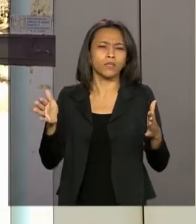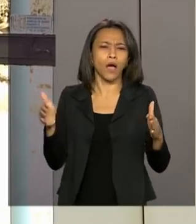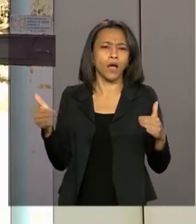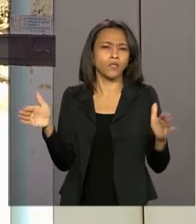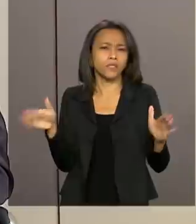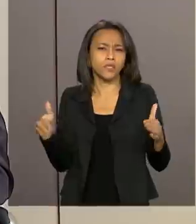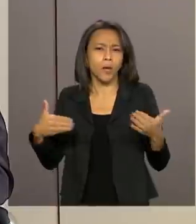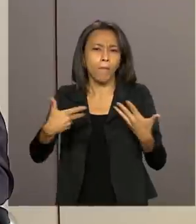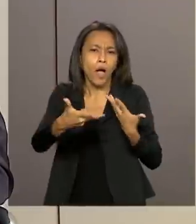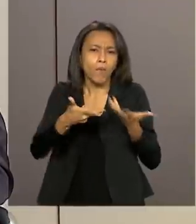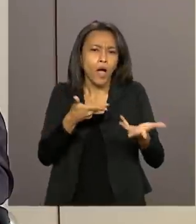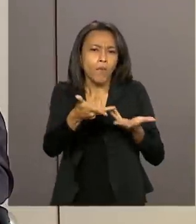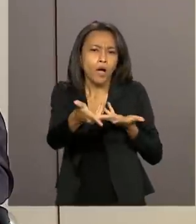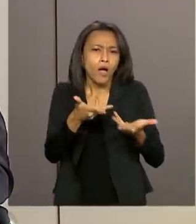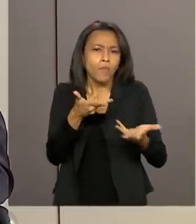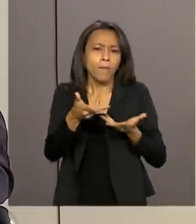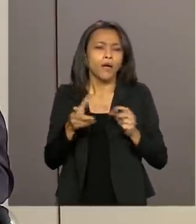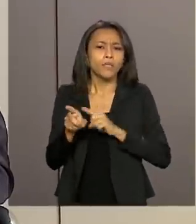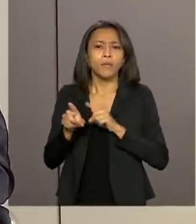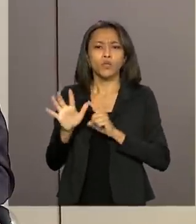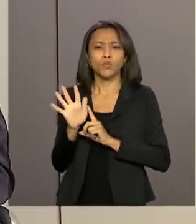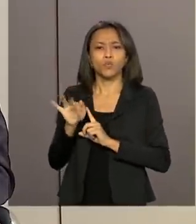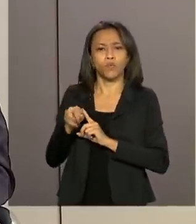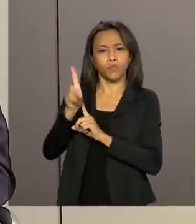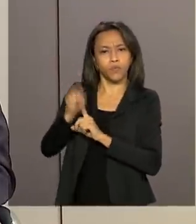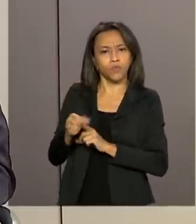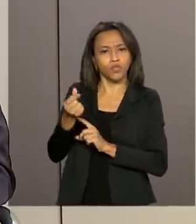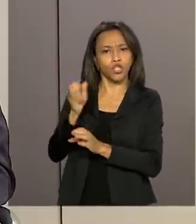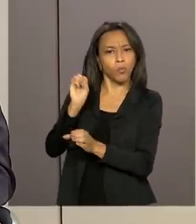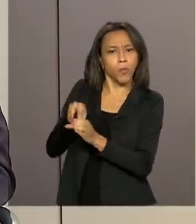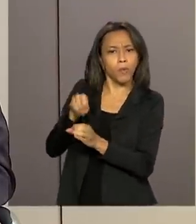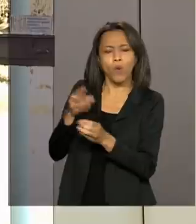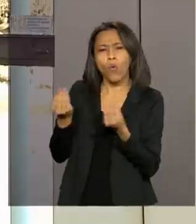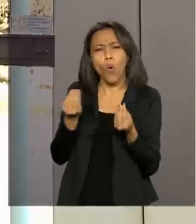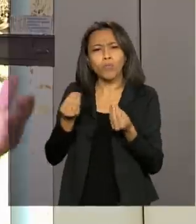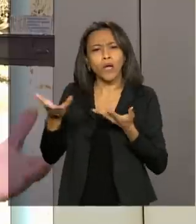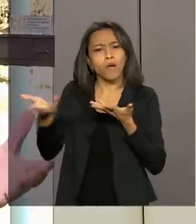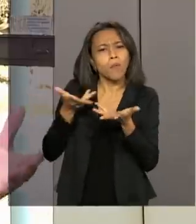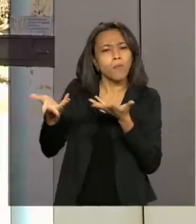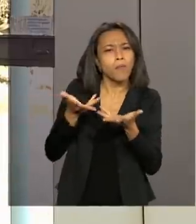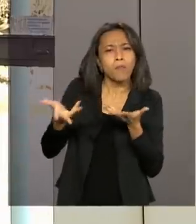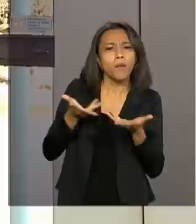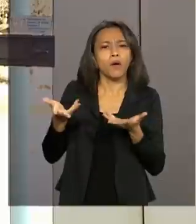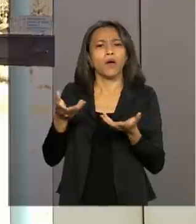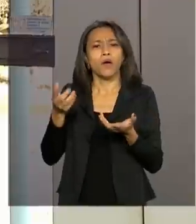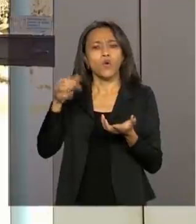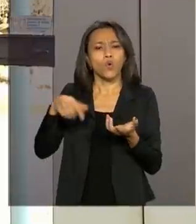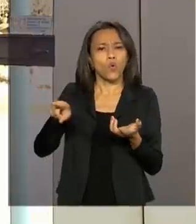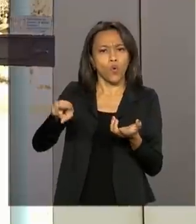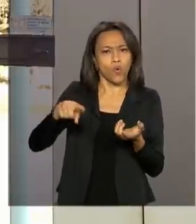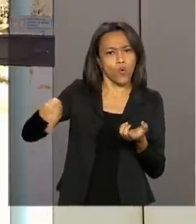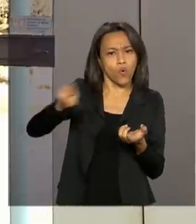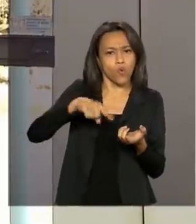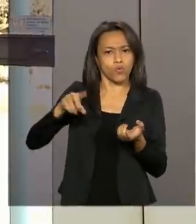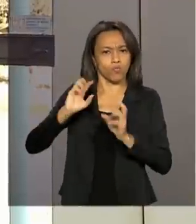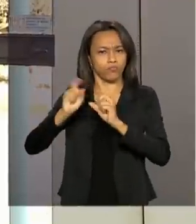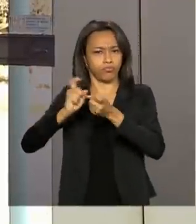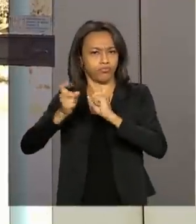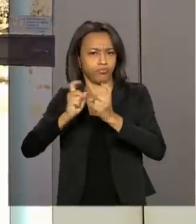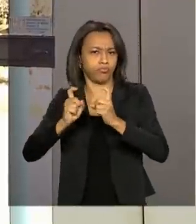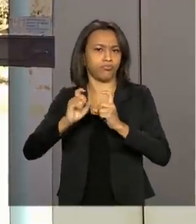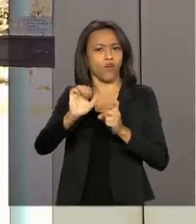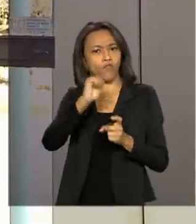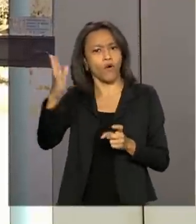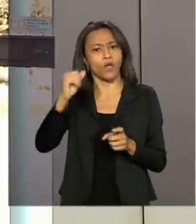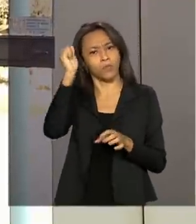também falou no primeiro bloco, da questão dos fundos de investimento externos. Como é que está essa interlocução com gestores de fundos de investimentos do